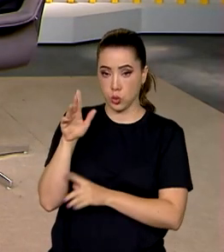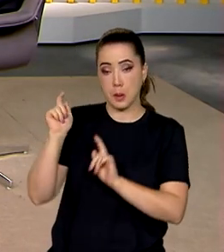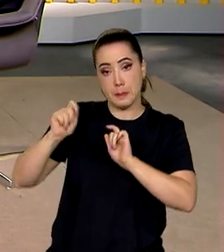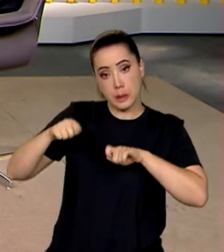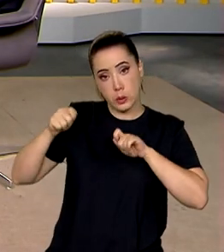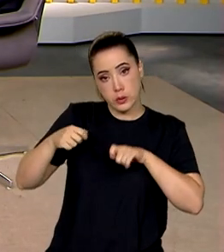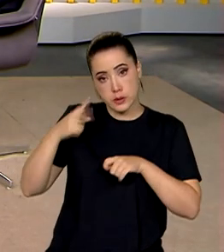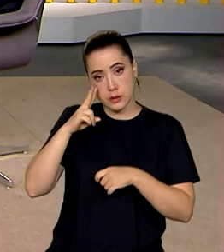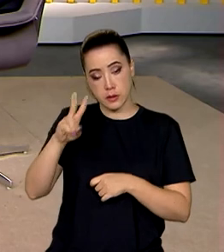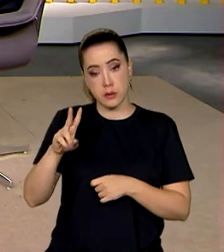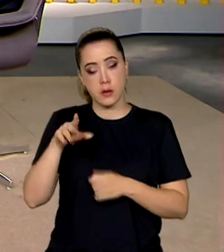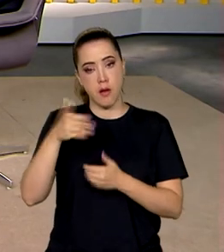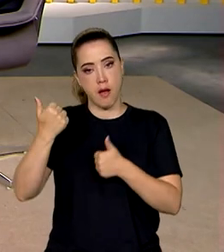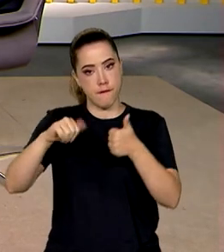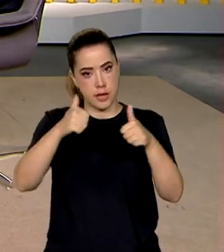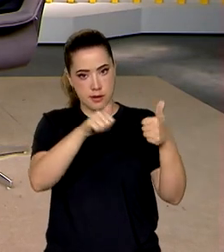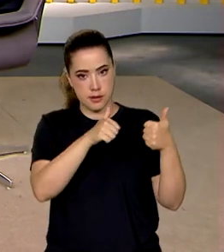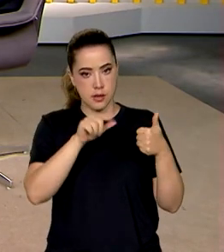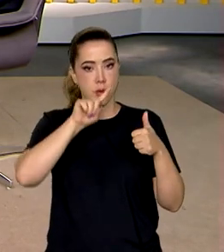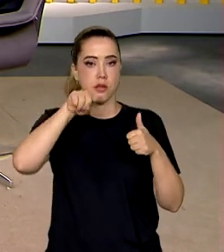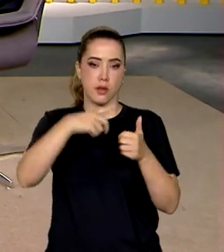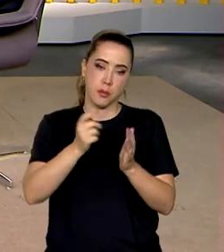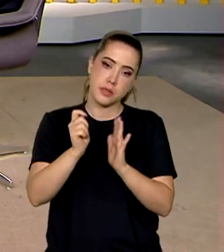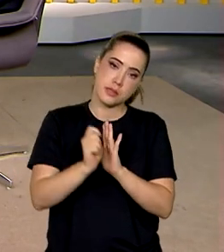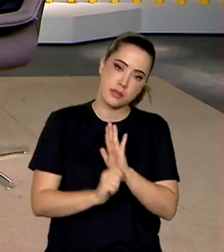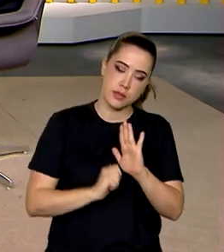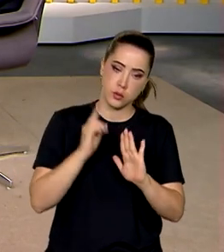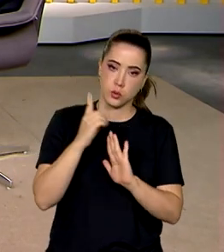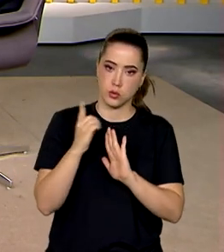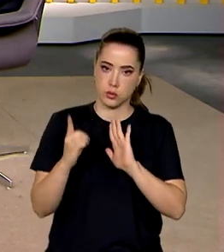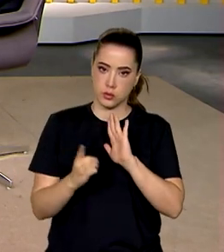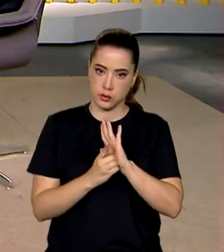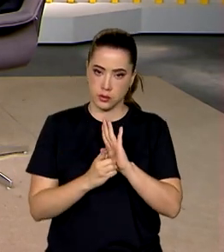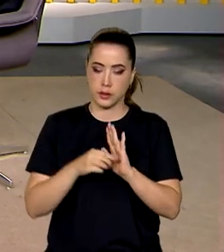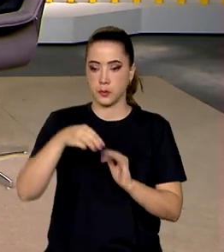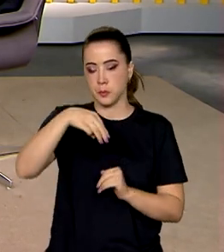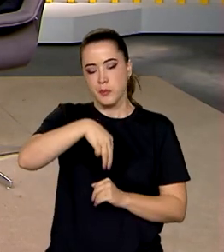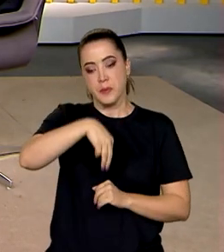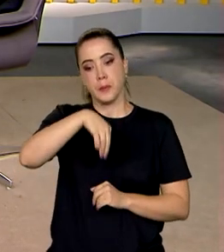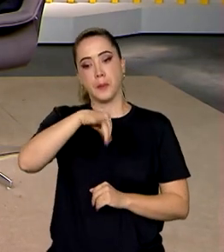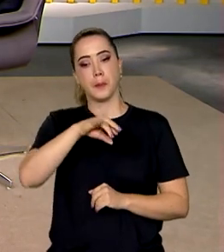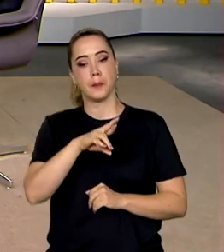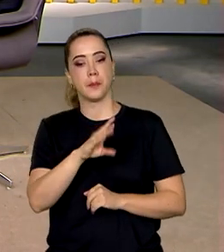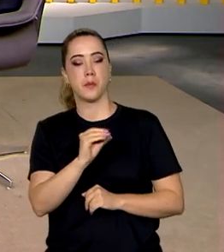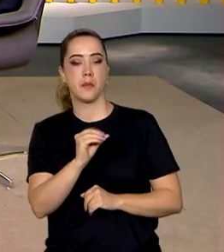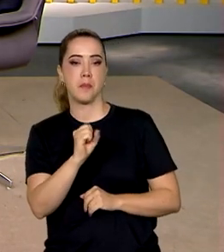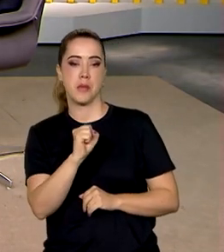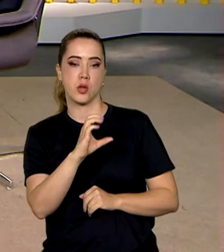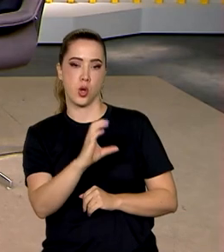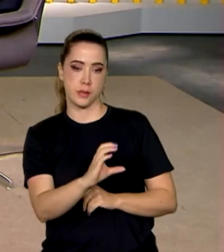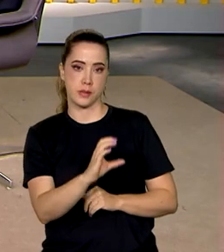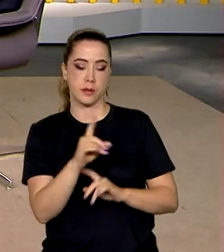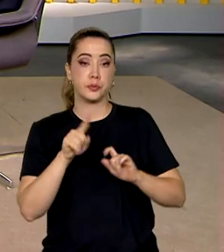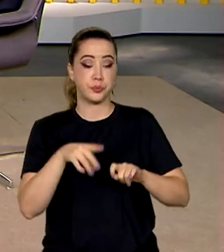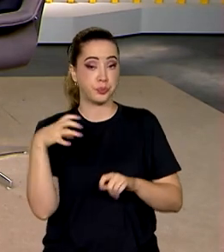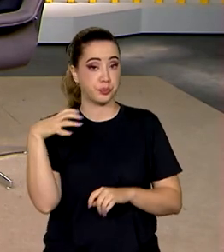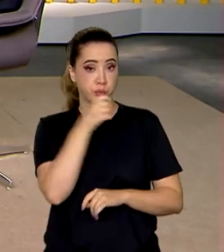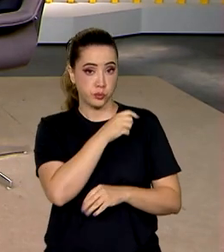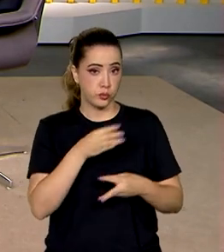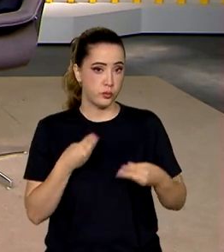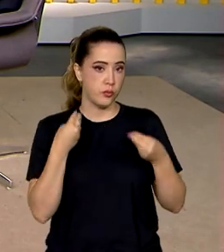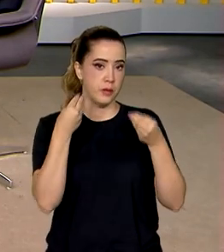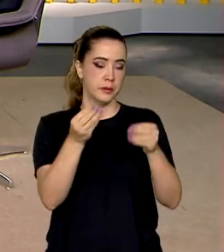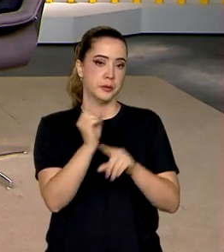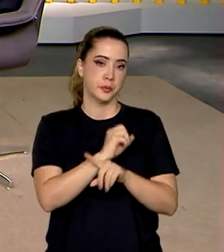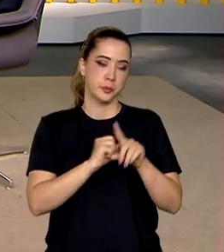fazer a análise e a assinatura do decreto MIROSC. Então, dentro em breve, nós poderemos oferecer para a